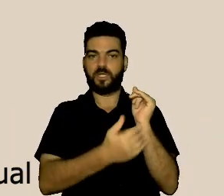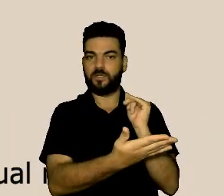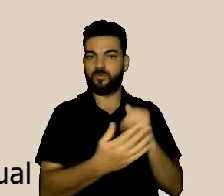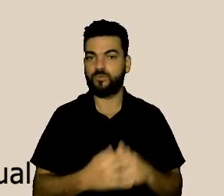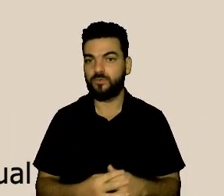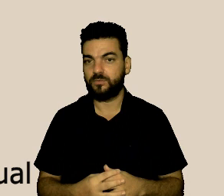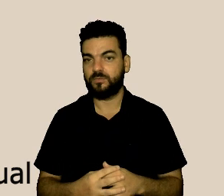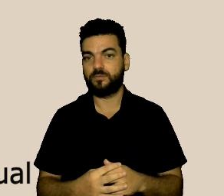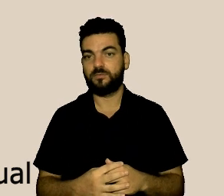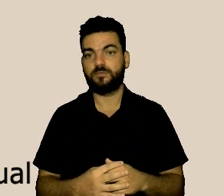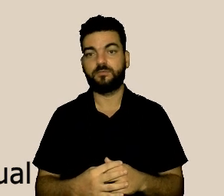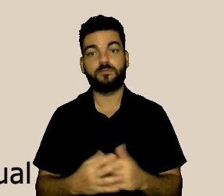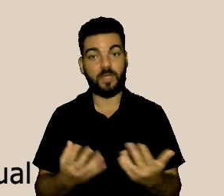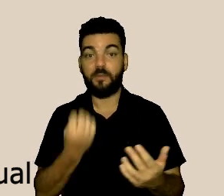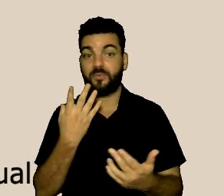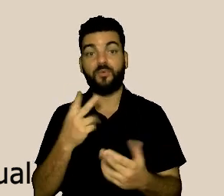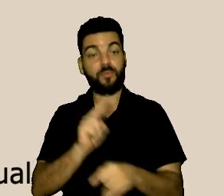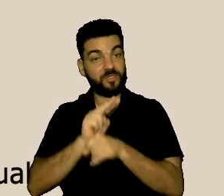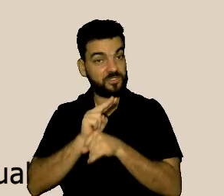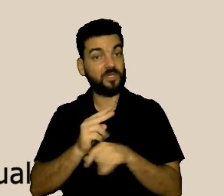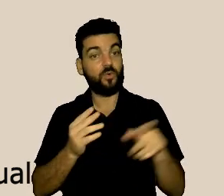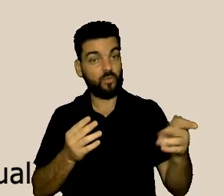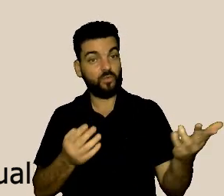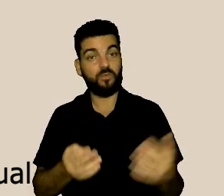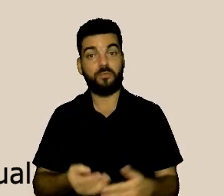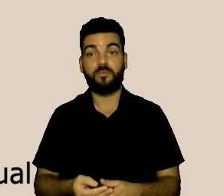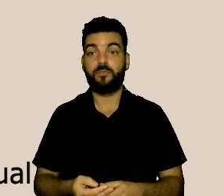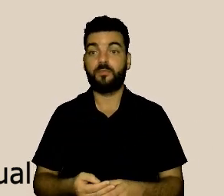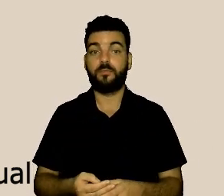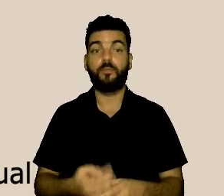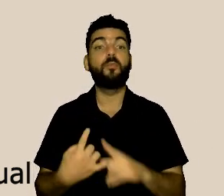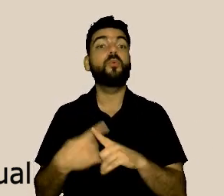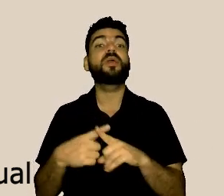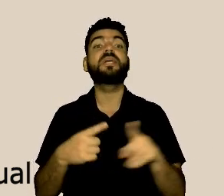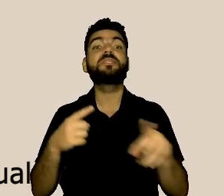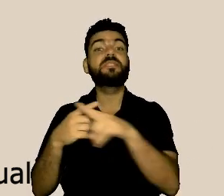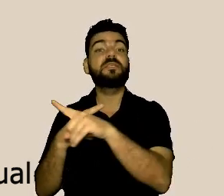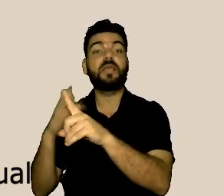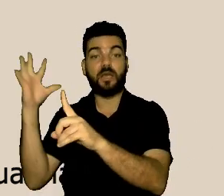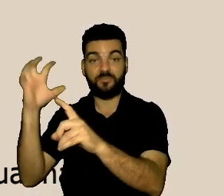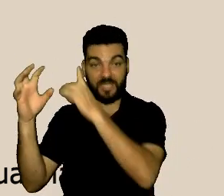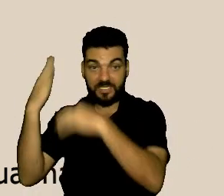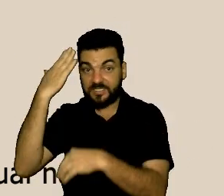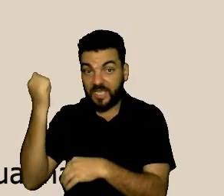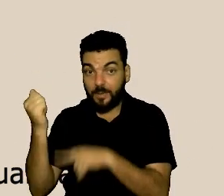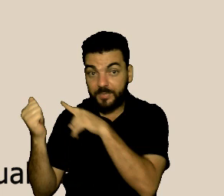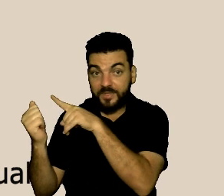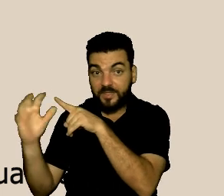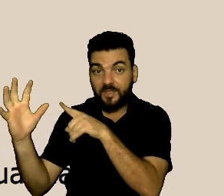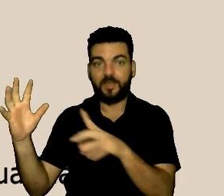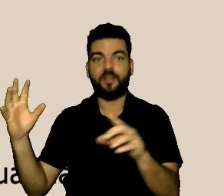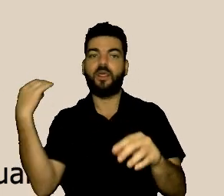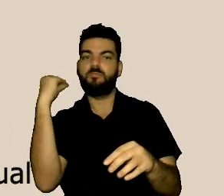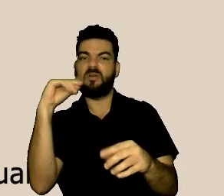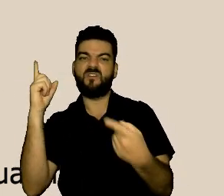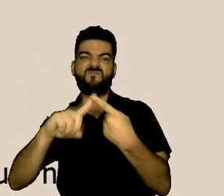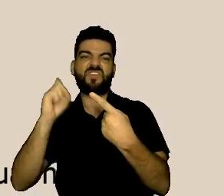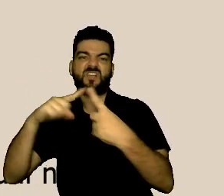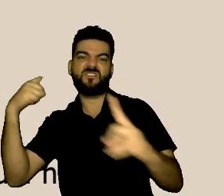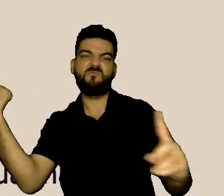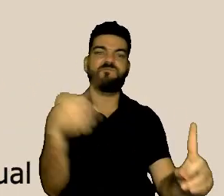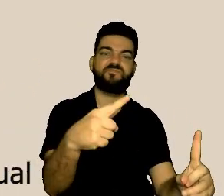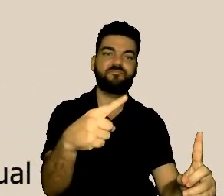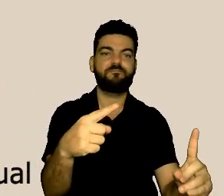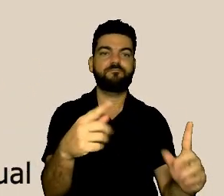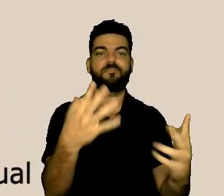identificação para que os dados fiquem preservados, mas eles não tramitem com o processo.